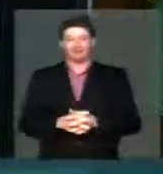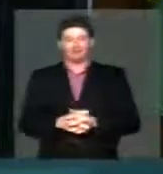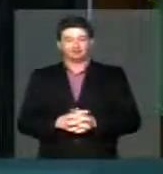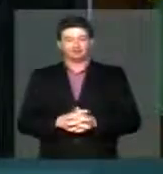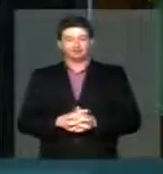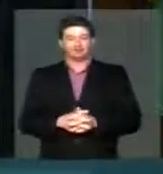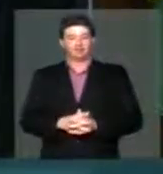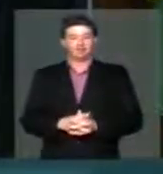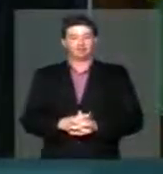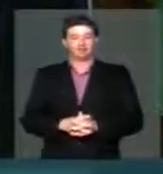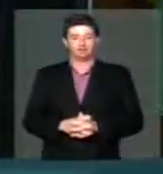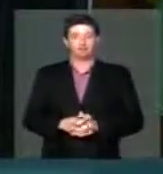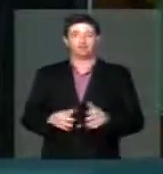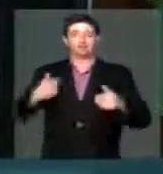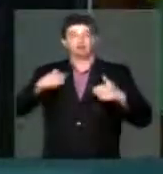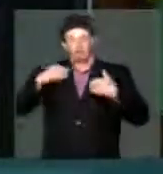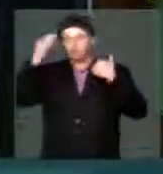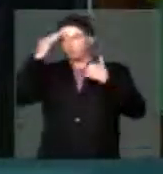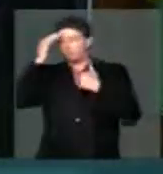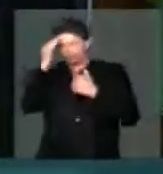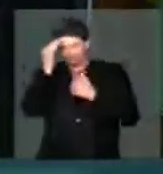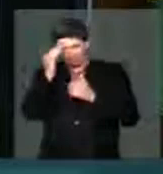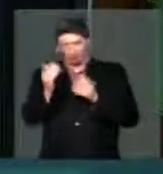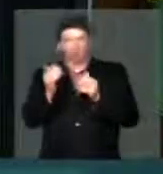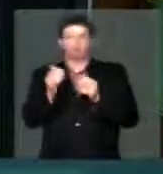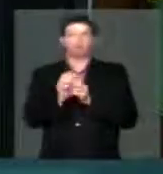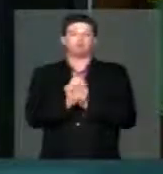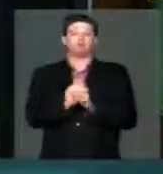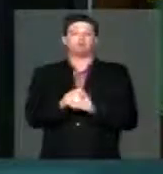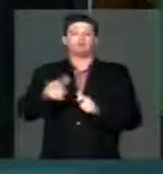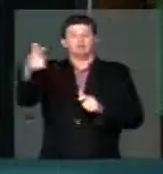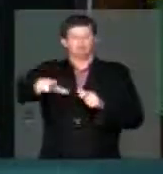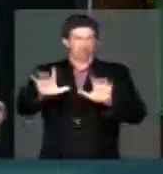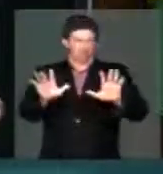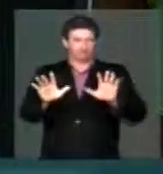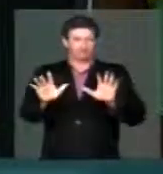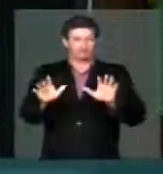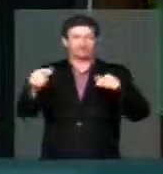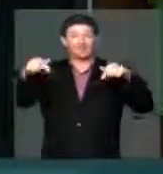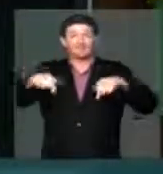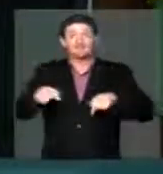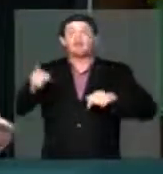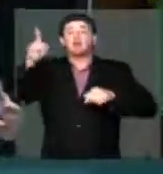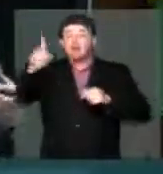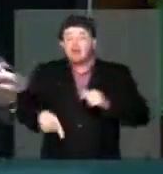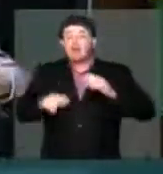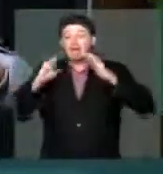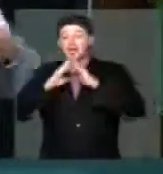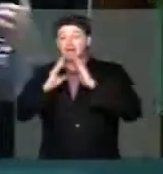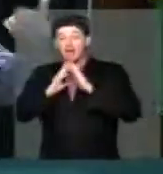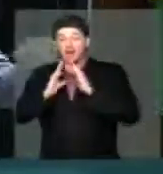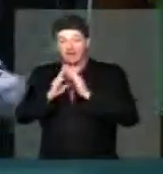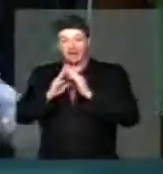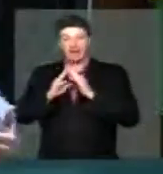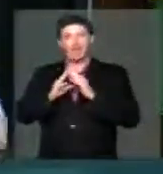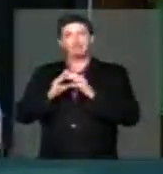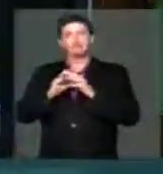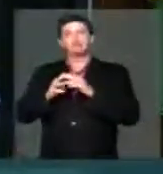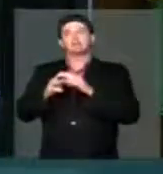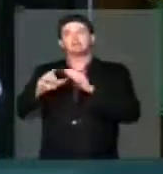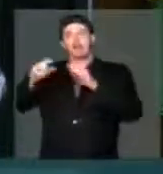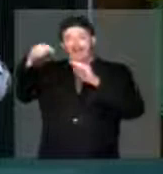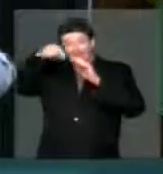palavras. Eu entendo que, repetindo, esta é a casa da tomada de grandes